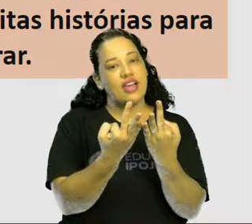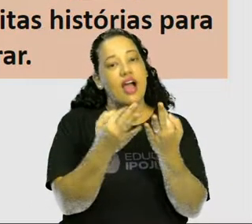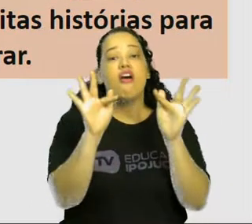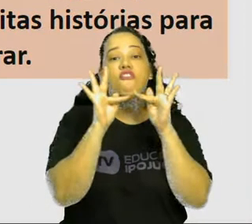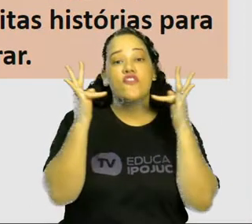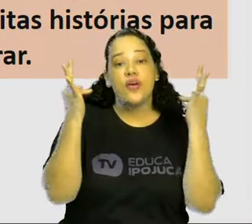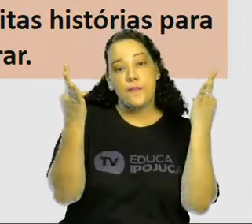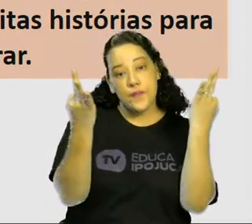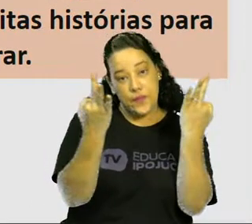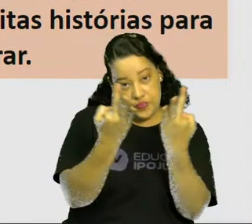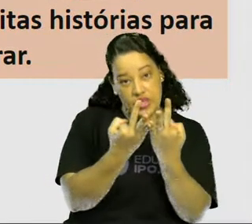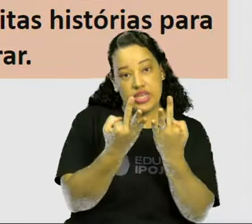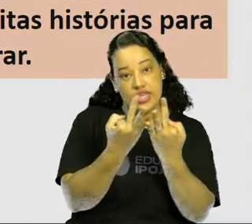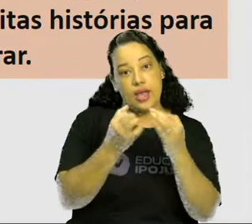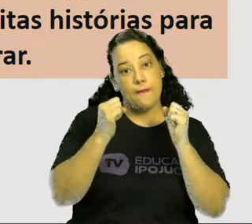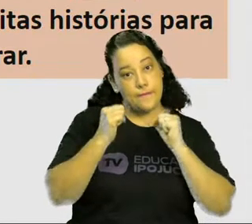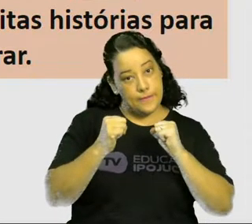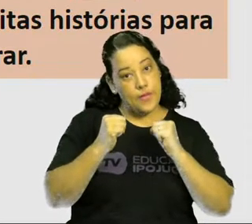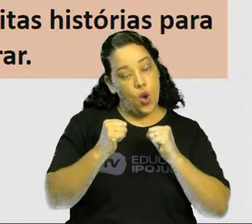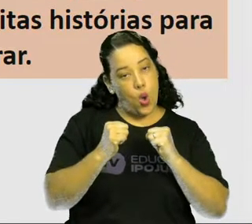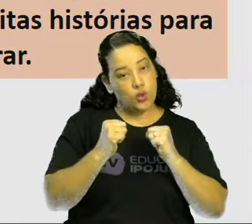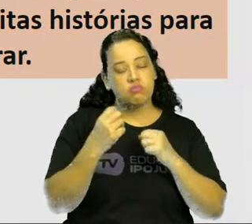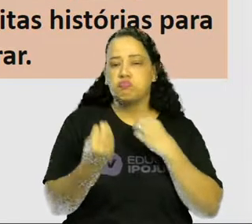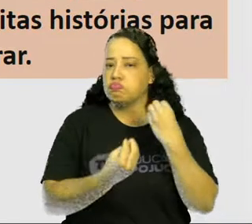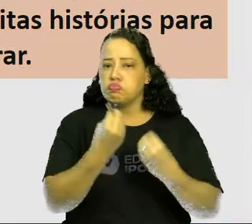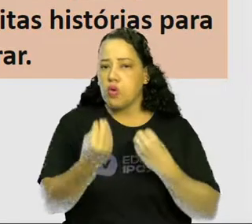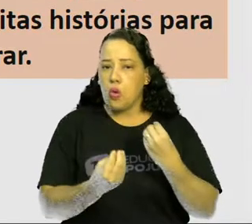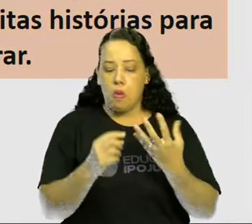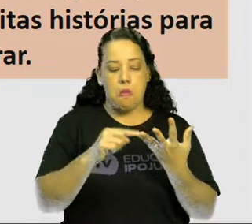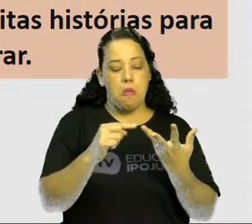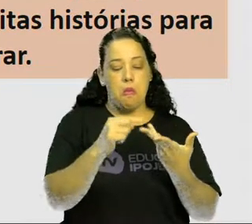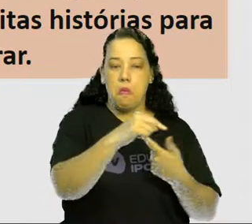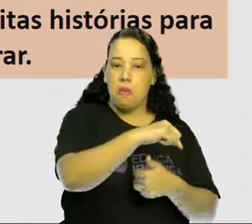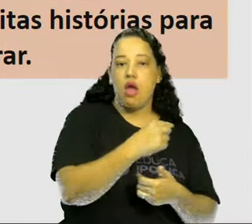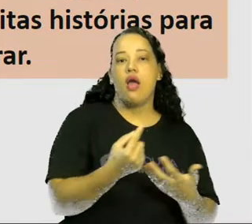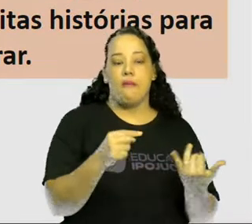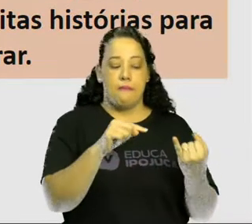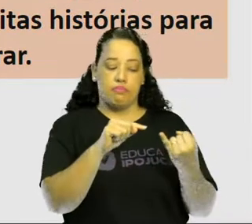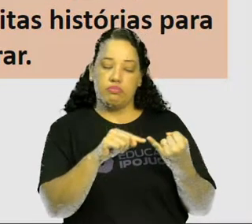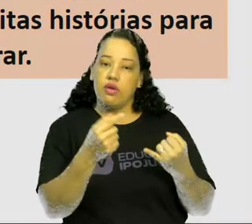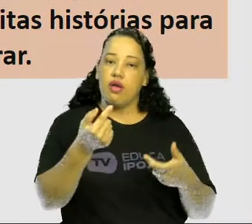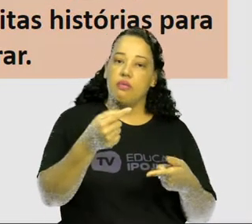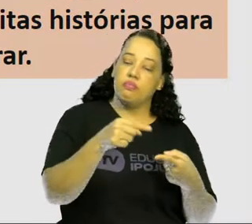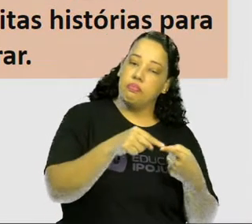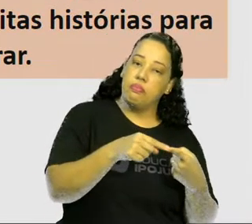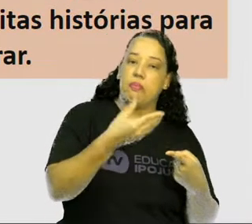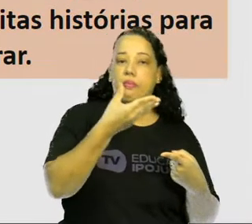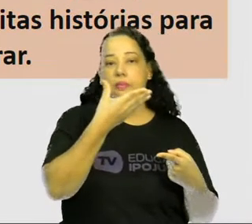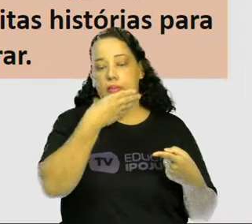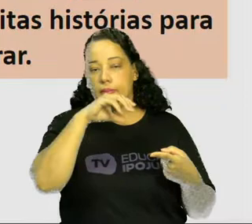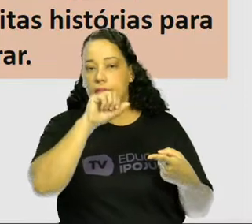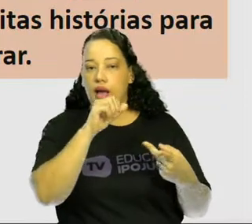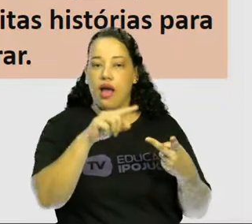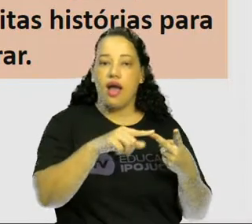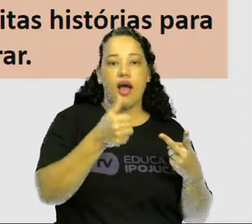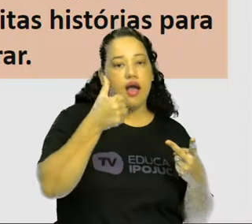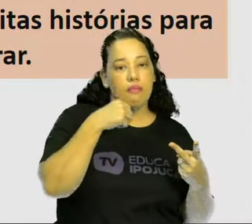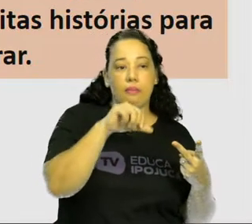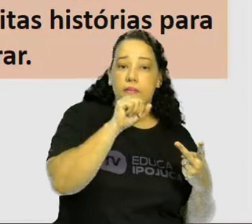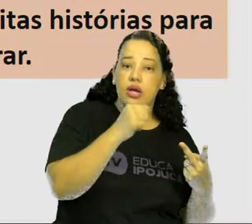família, ela pode ser formada pelo pai ou pela mãe, pode ser formada também por